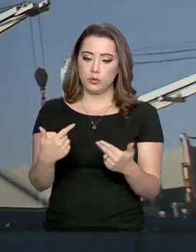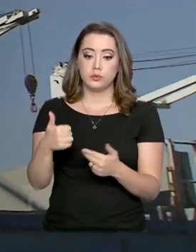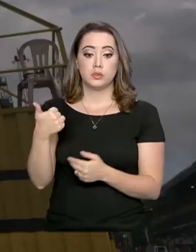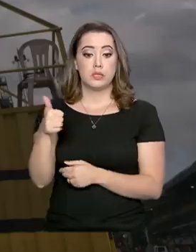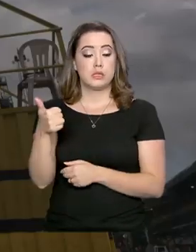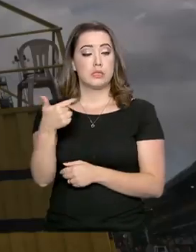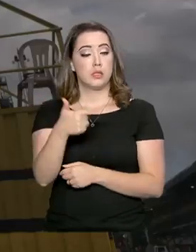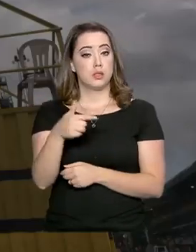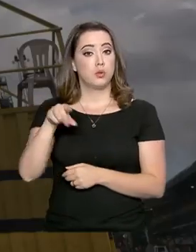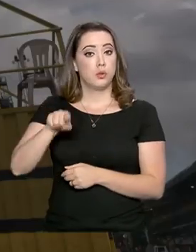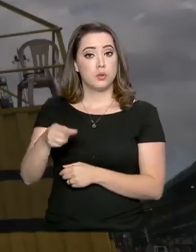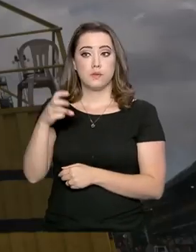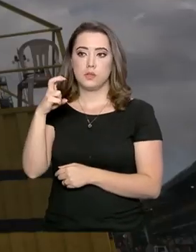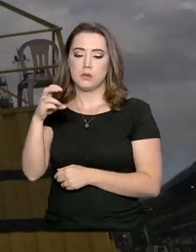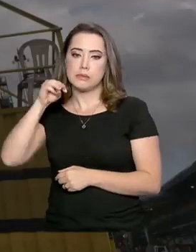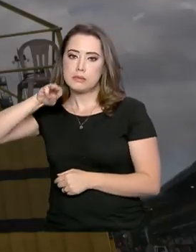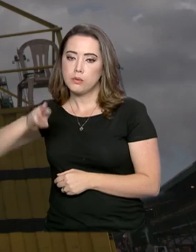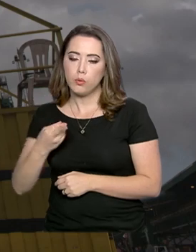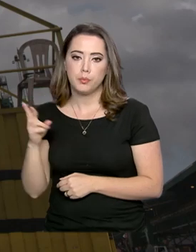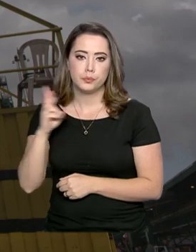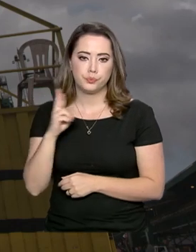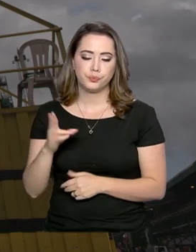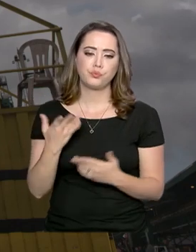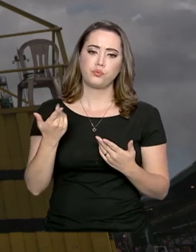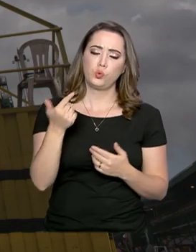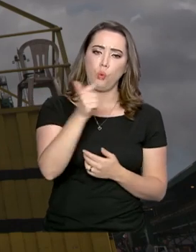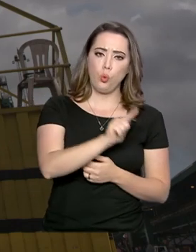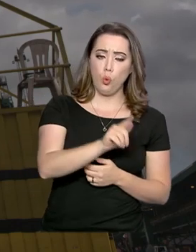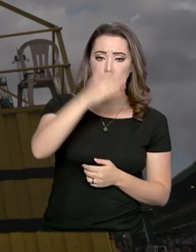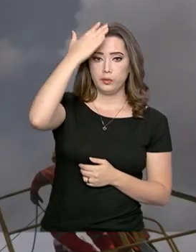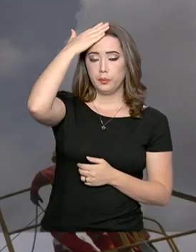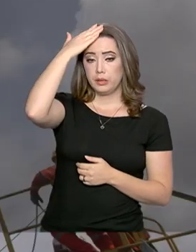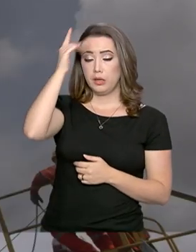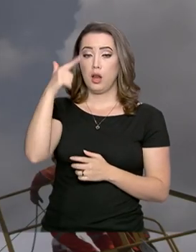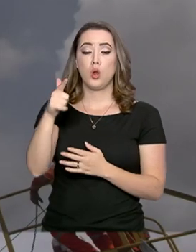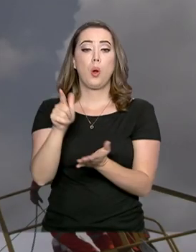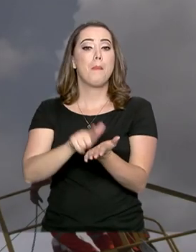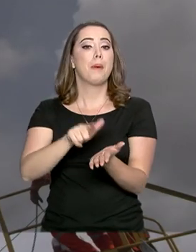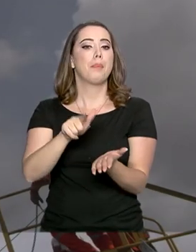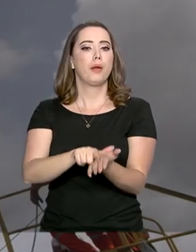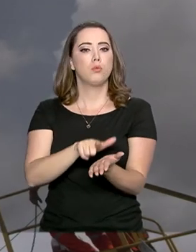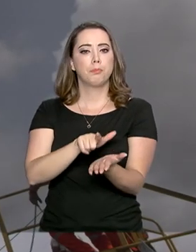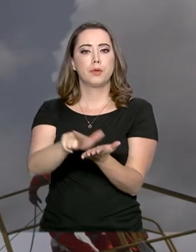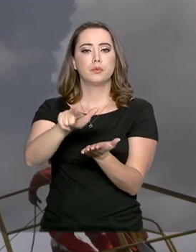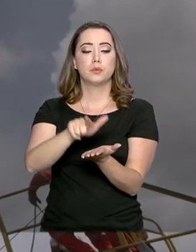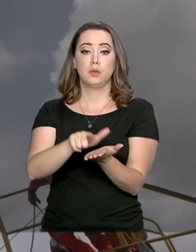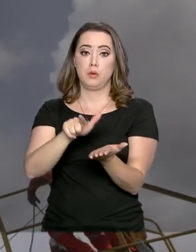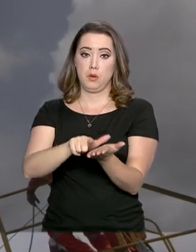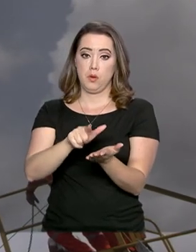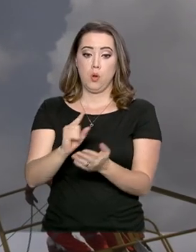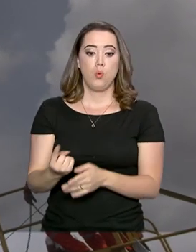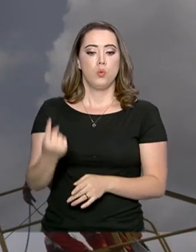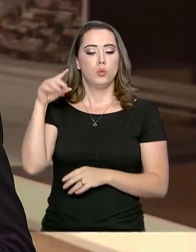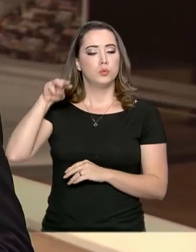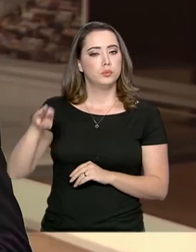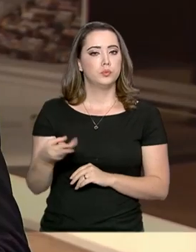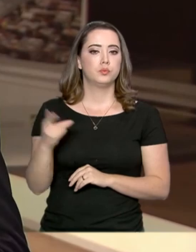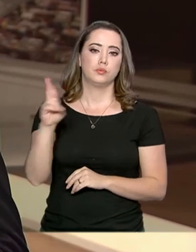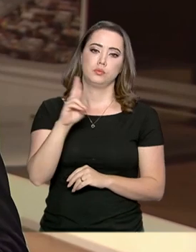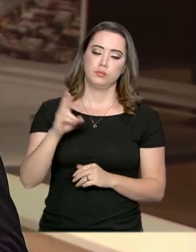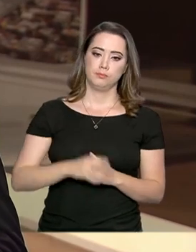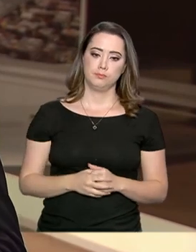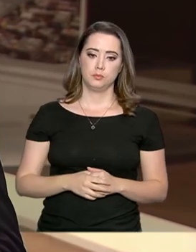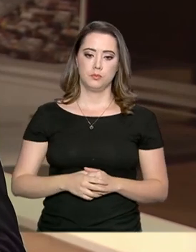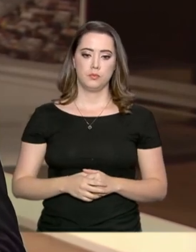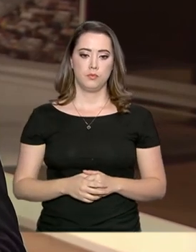mil reais. Em Paranaguá, a área destinada à carga de celulose foi arrematada por um milhão de reais. O